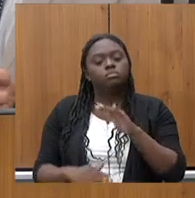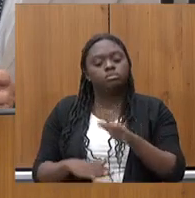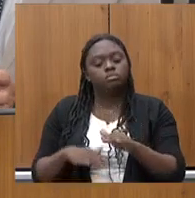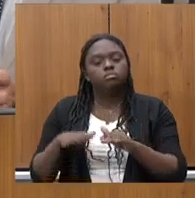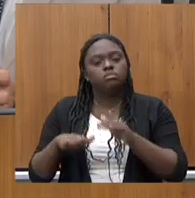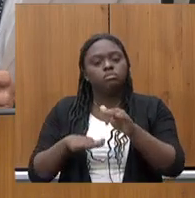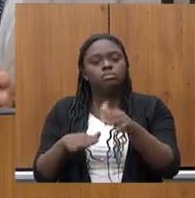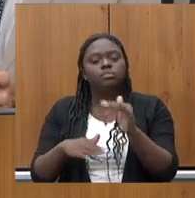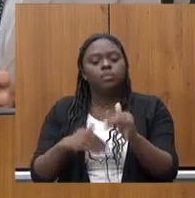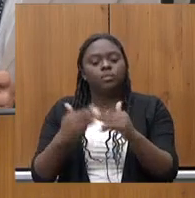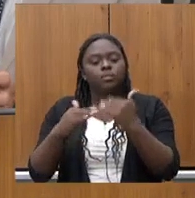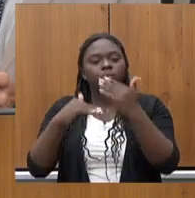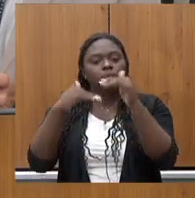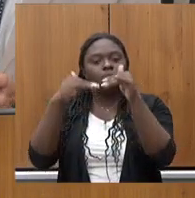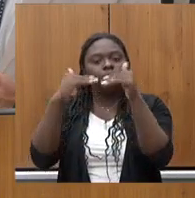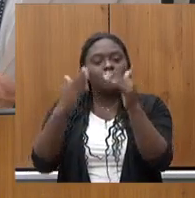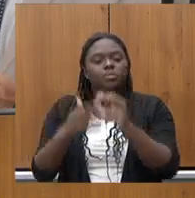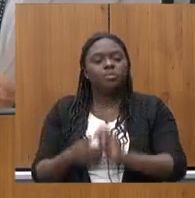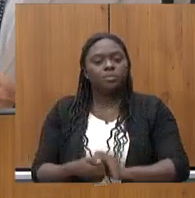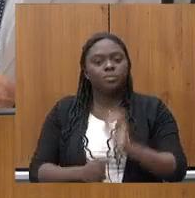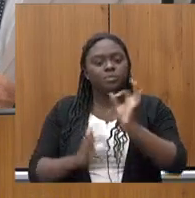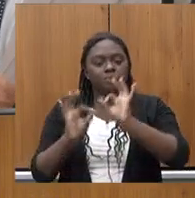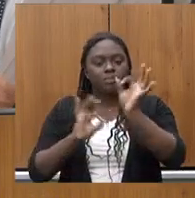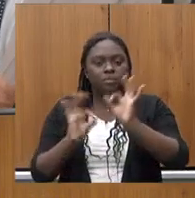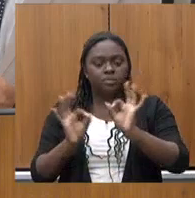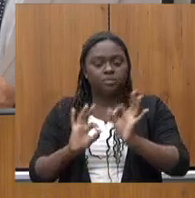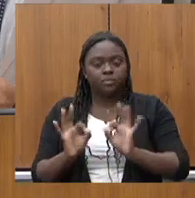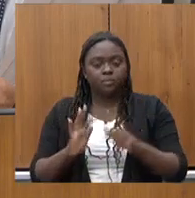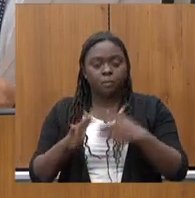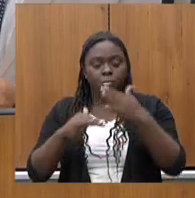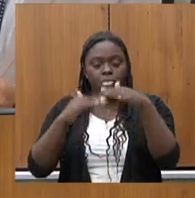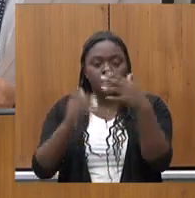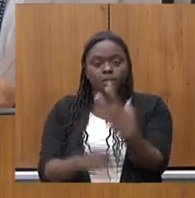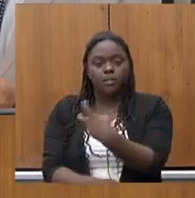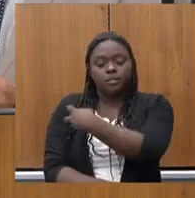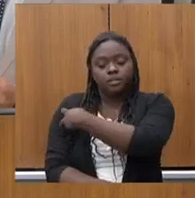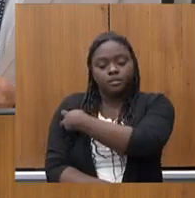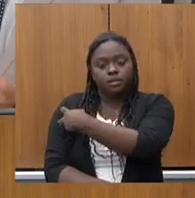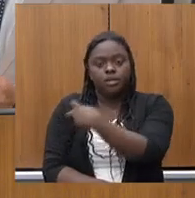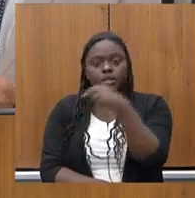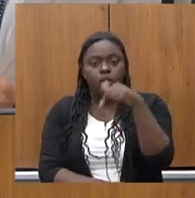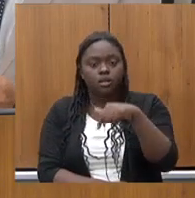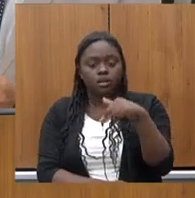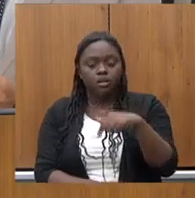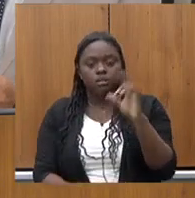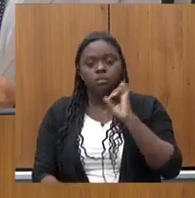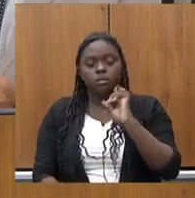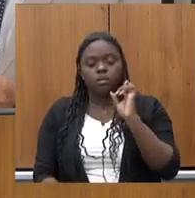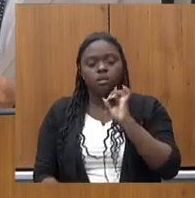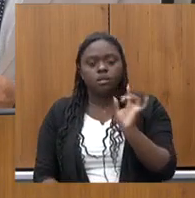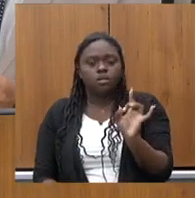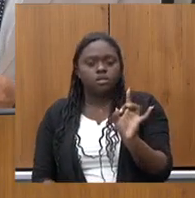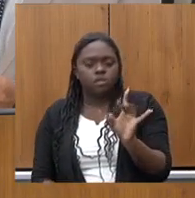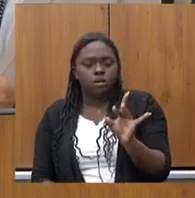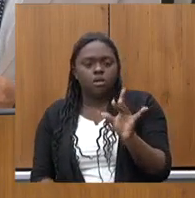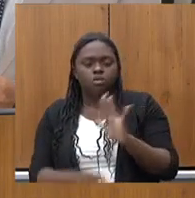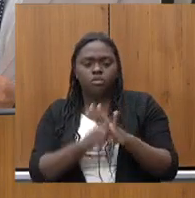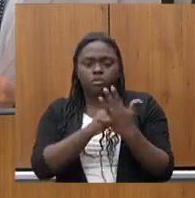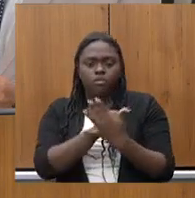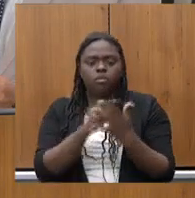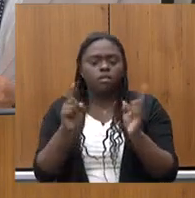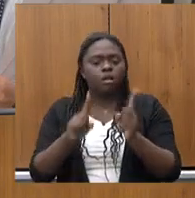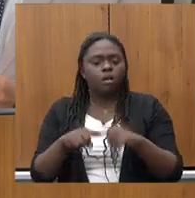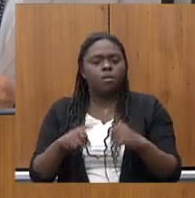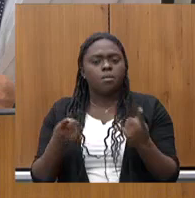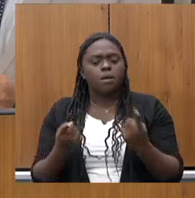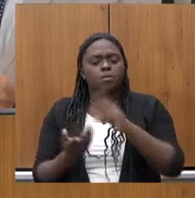para a construção a elaboração desenvolvimento de vacinas aqui em Minas Gerais não só para o covid mas para